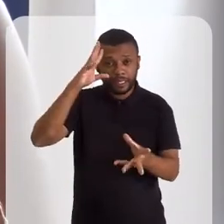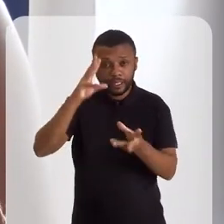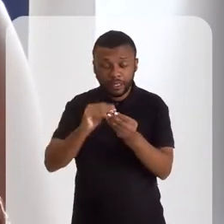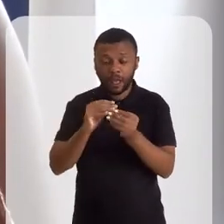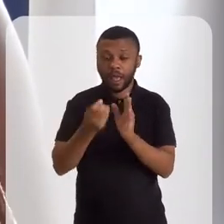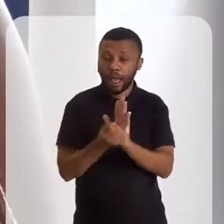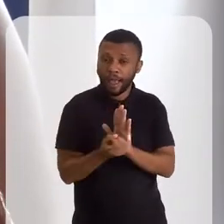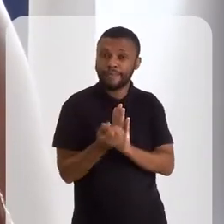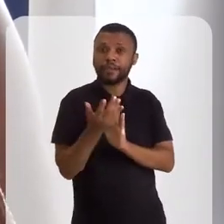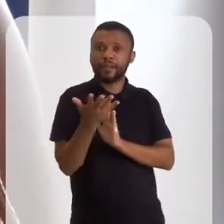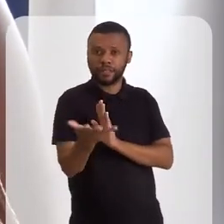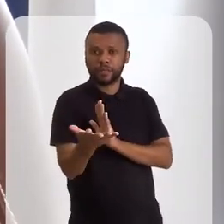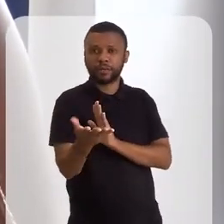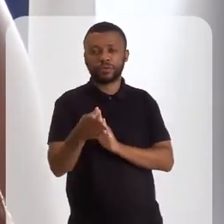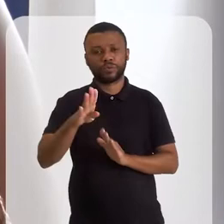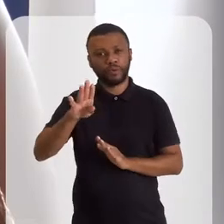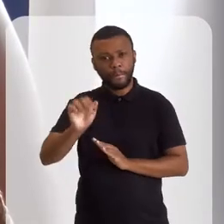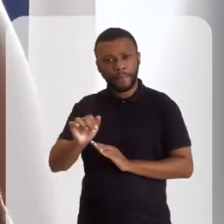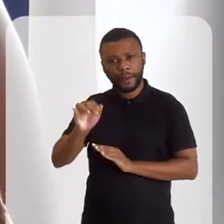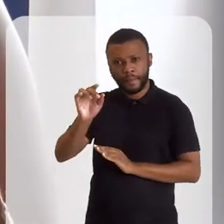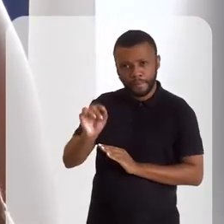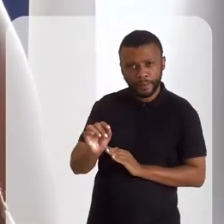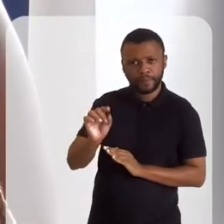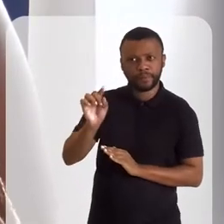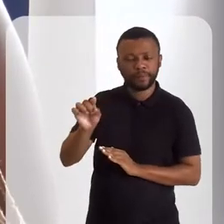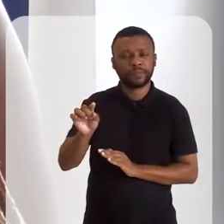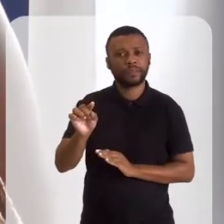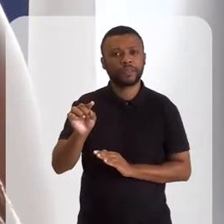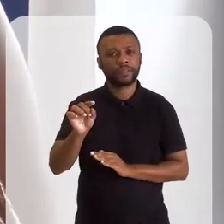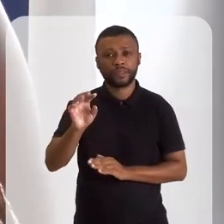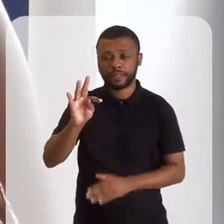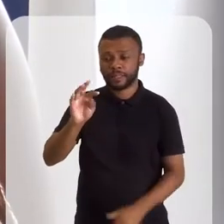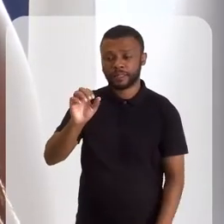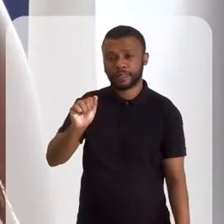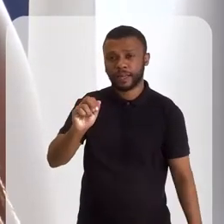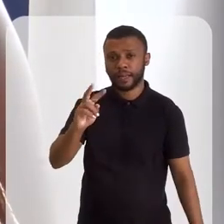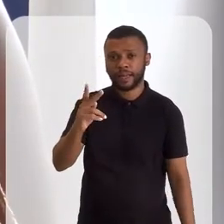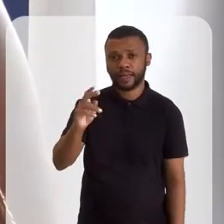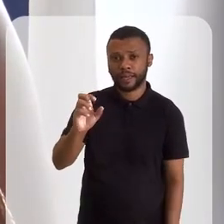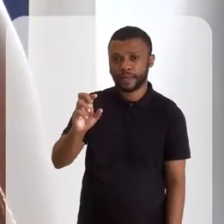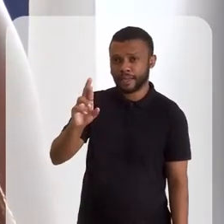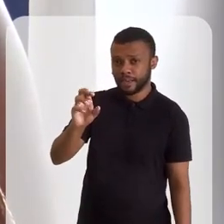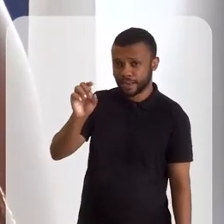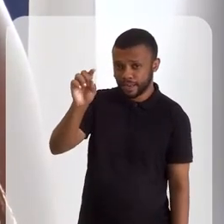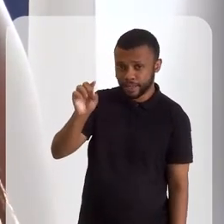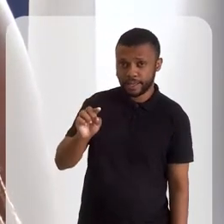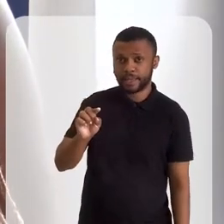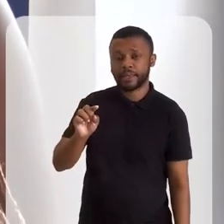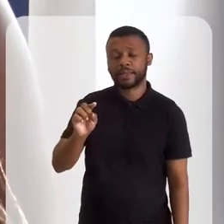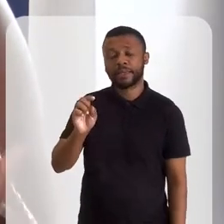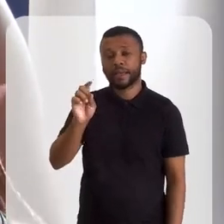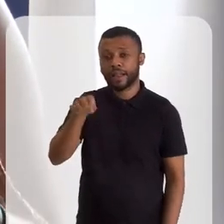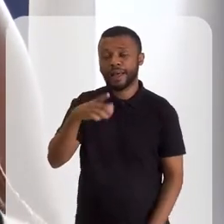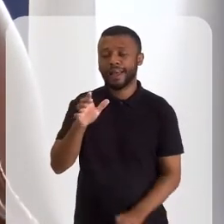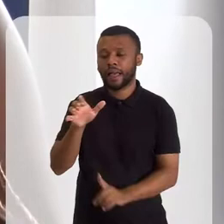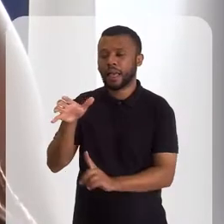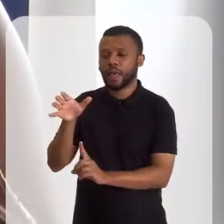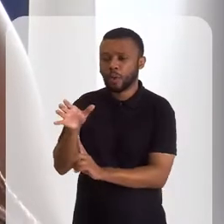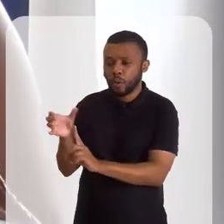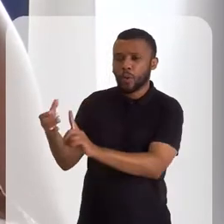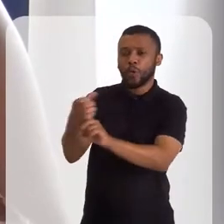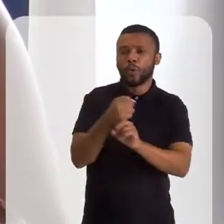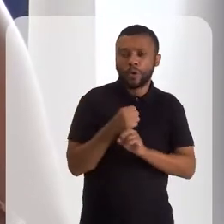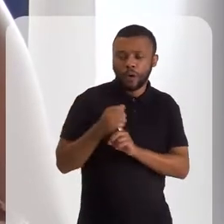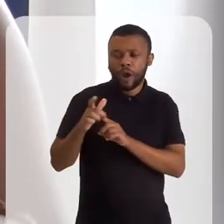entenderam a revelação do Bab naquele período, e que foi Tahereh. Então, Tahereh, ela, infelizmente, ela é